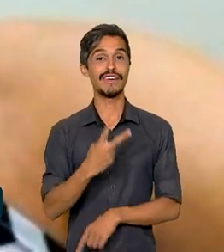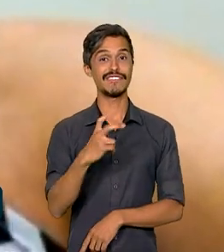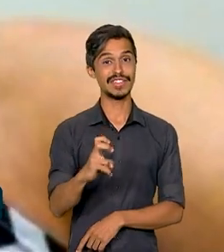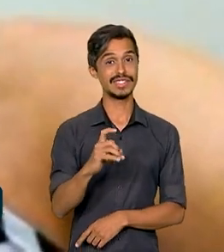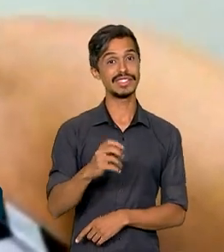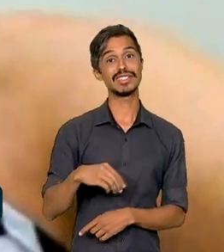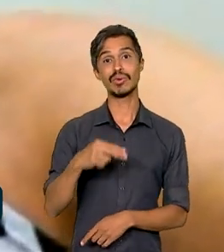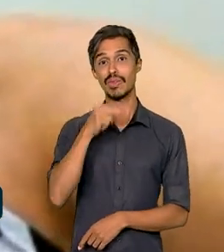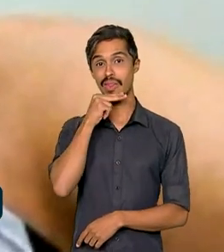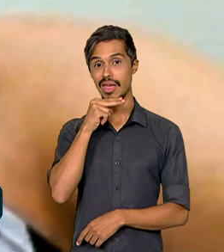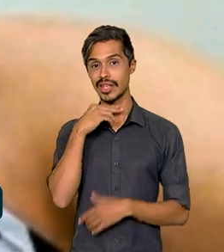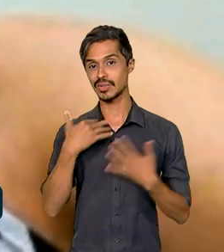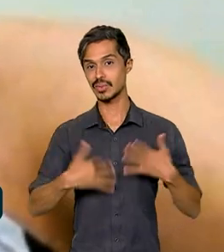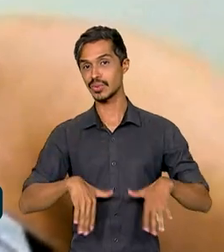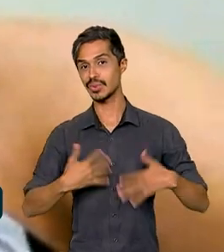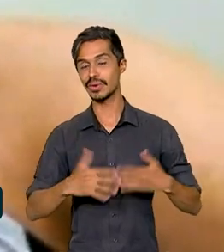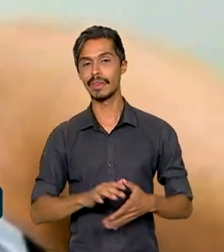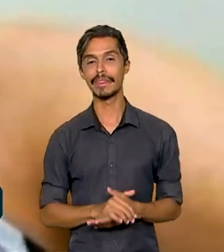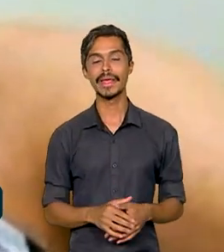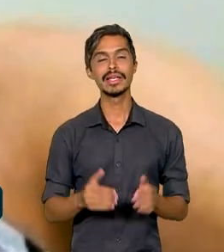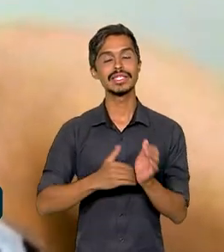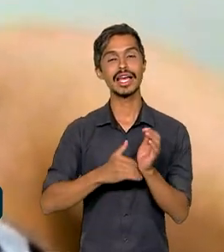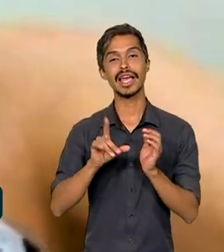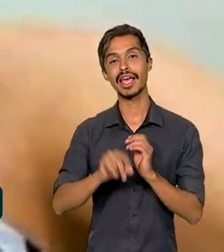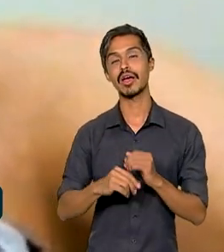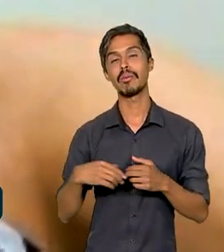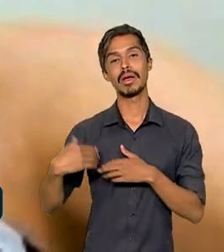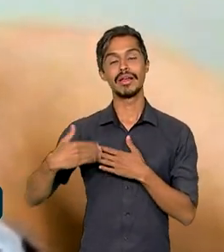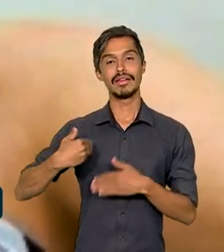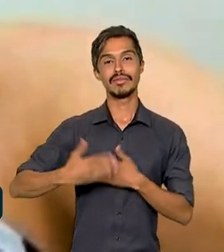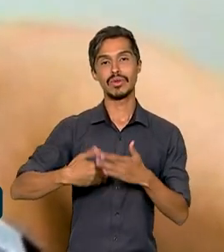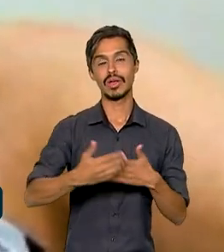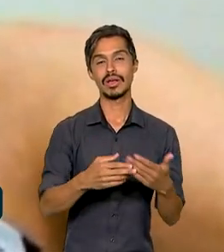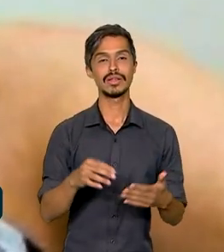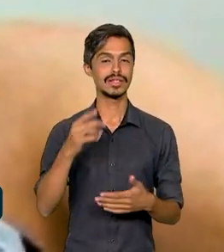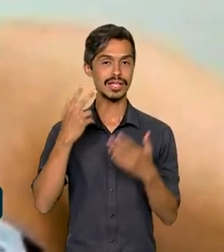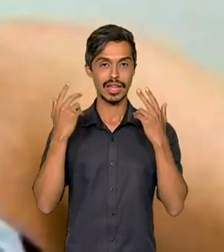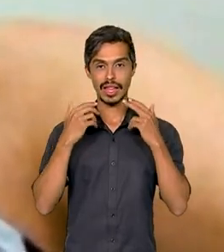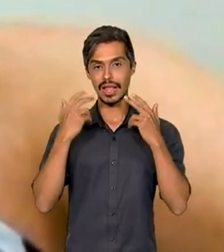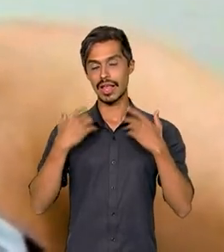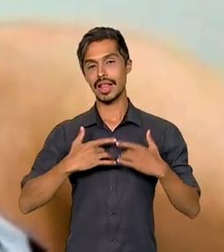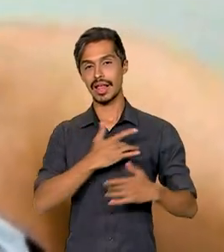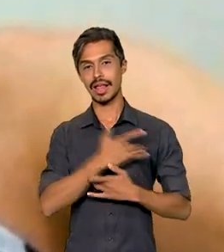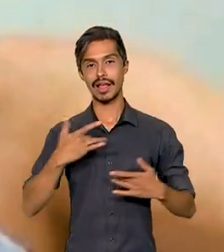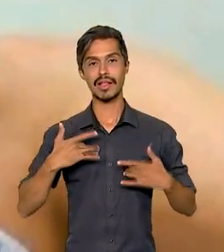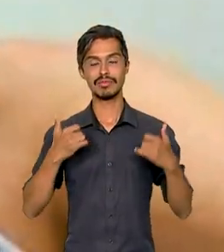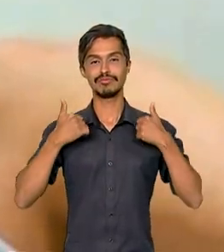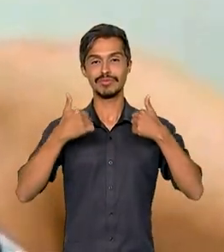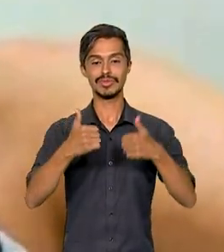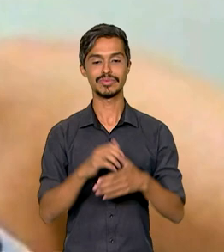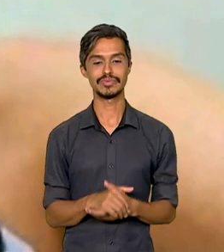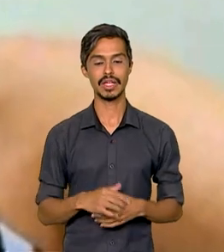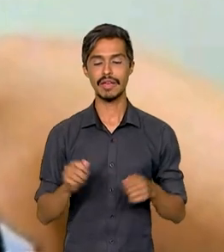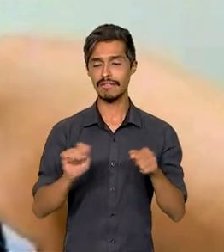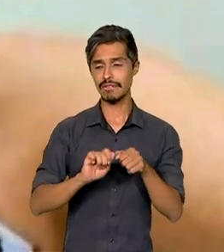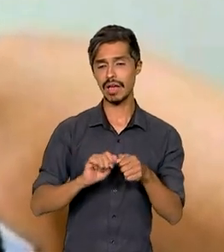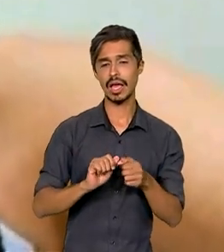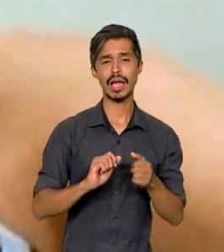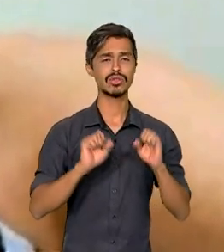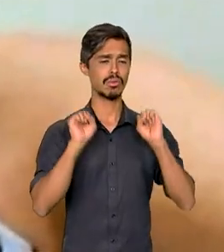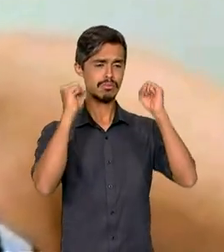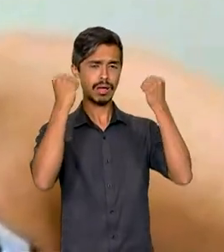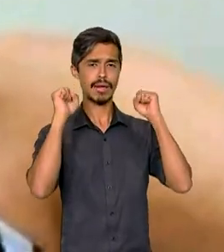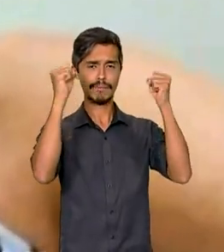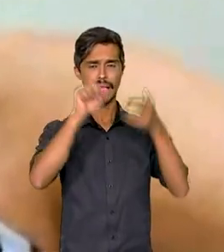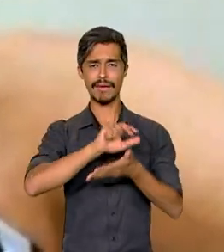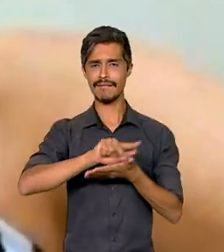netos. O segredo está numa rotina saudável. Faço pilates, musculação, aí